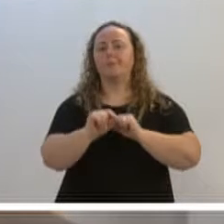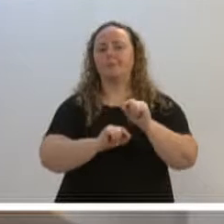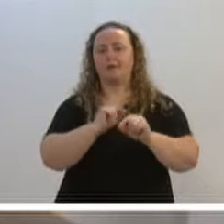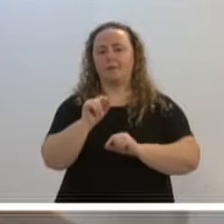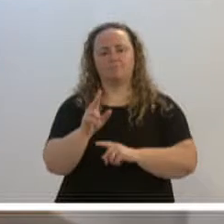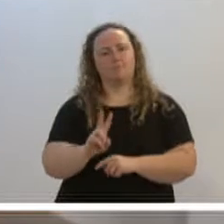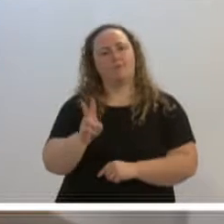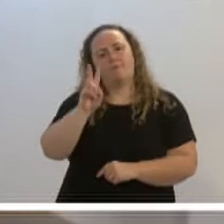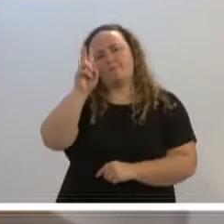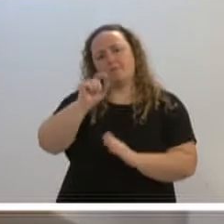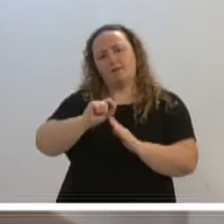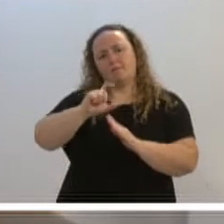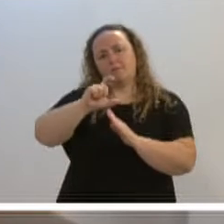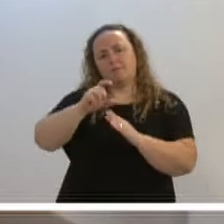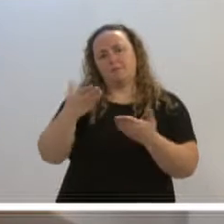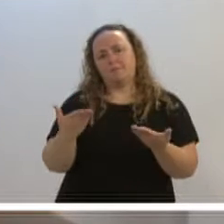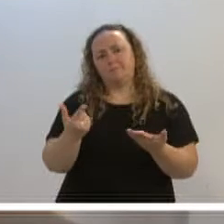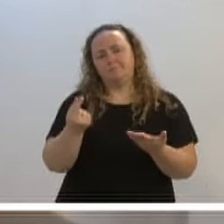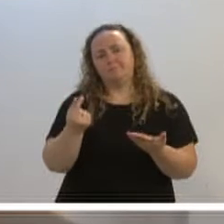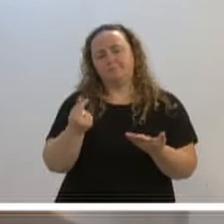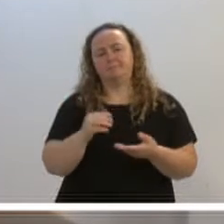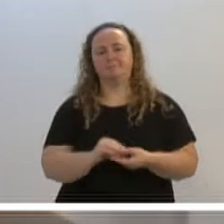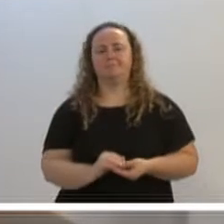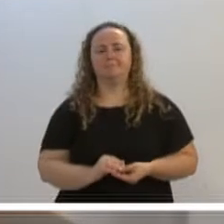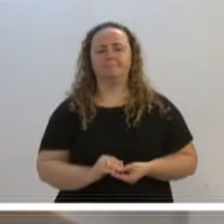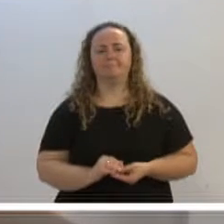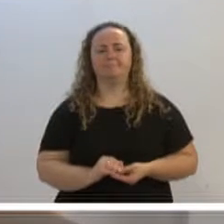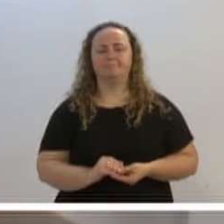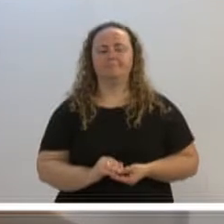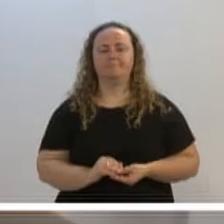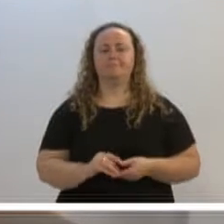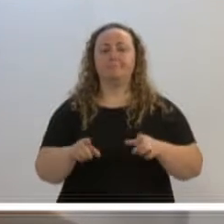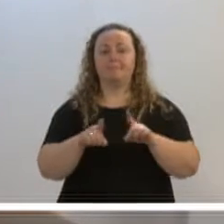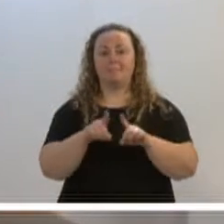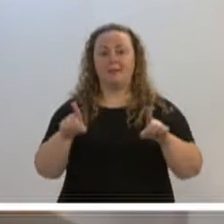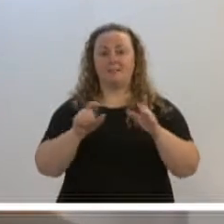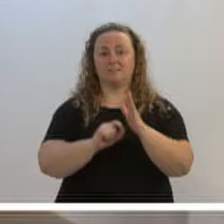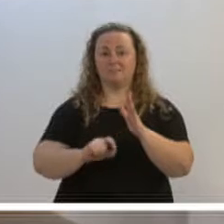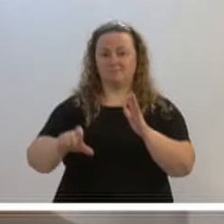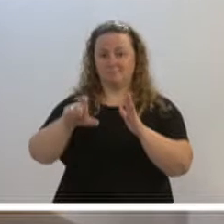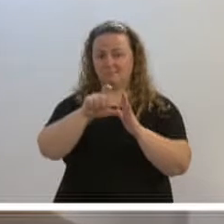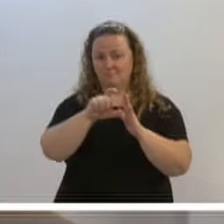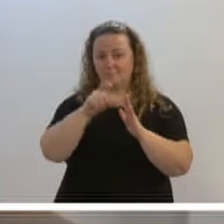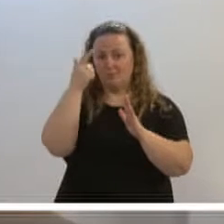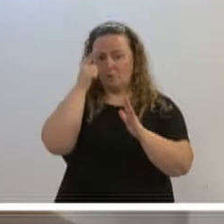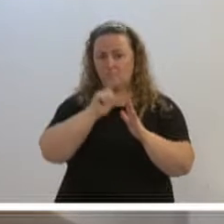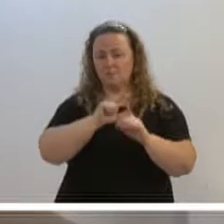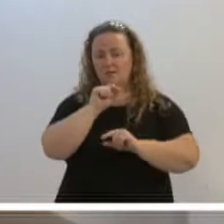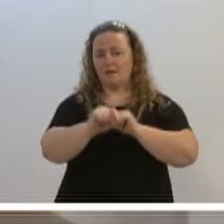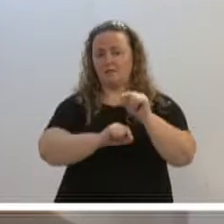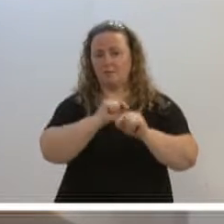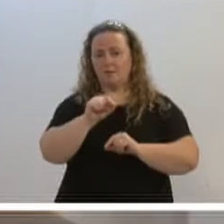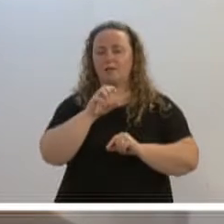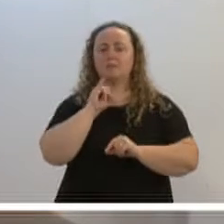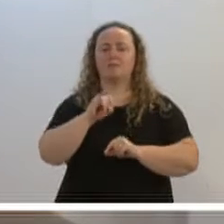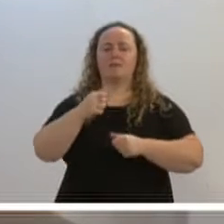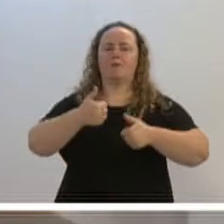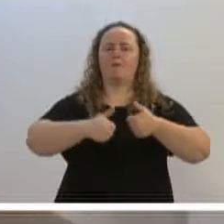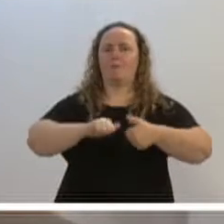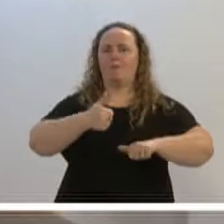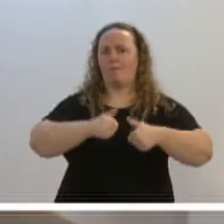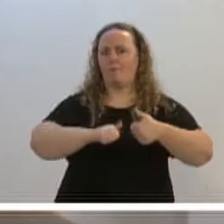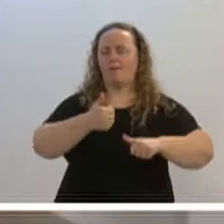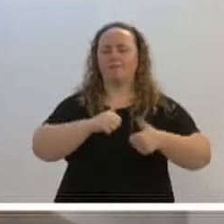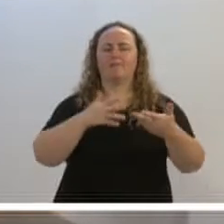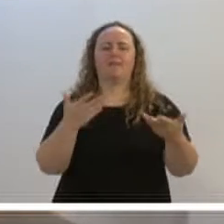o valor, o número de pessoas que tem. E aí só se aumenta o número de pessoas usando o transporte público. tiver qualidade, se